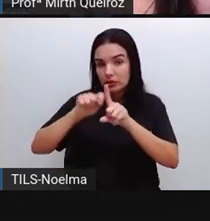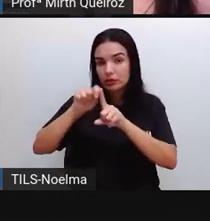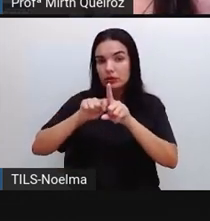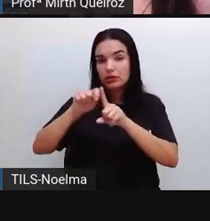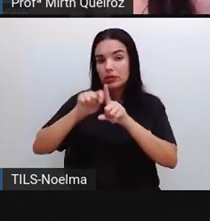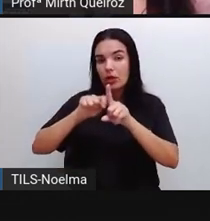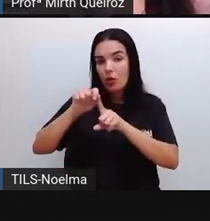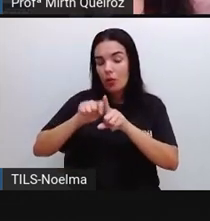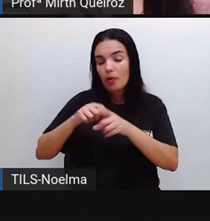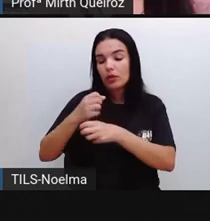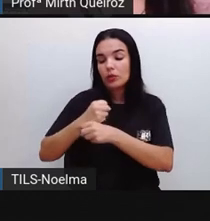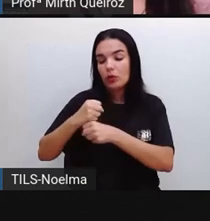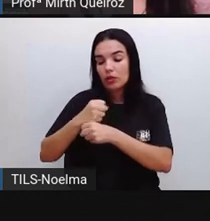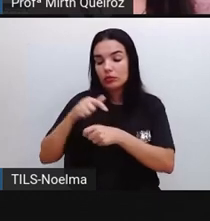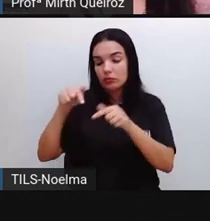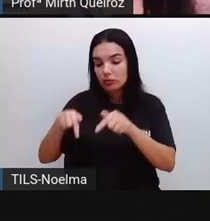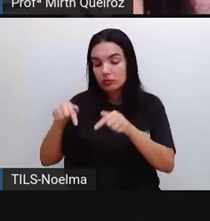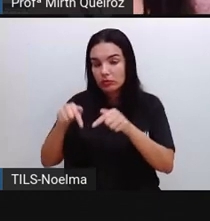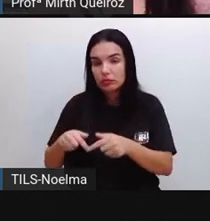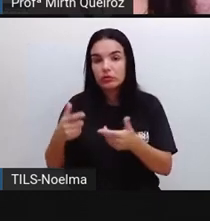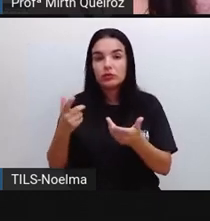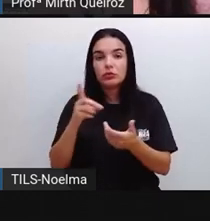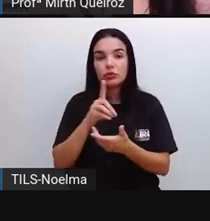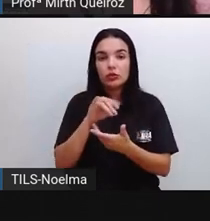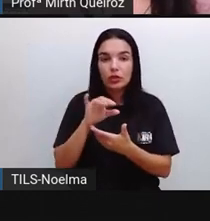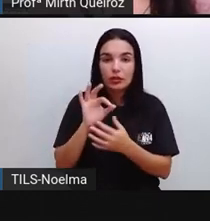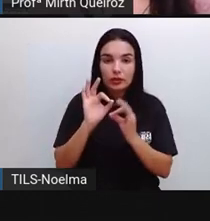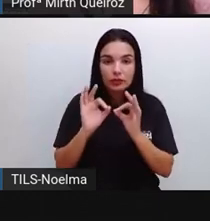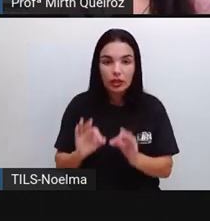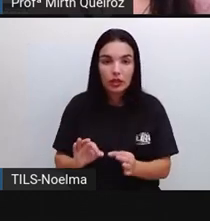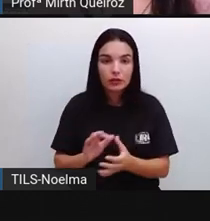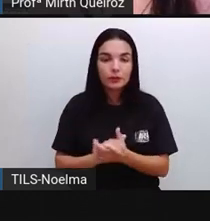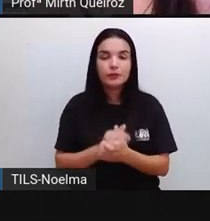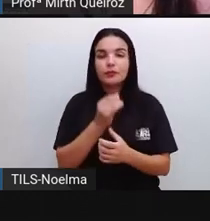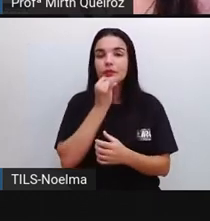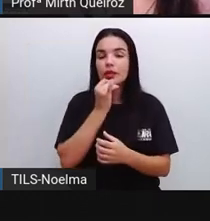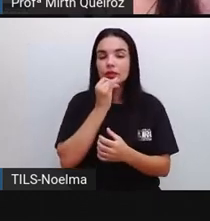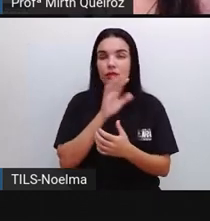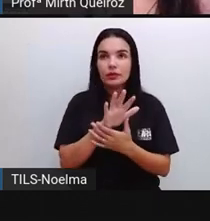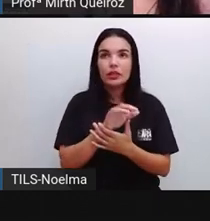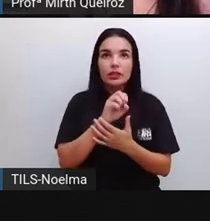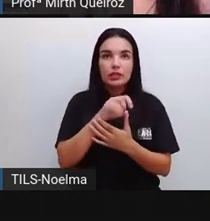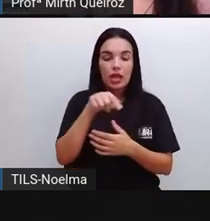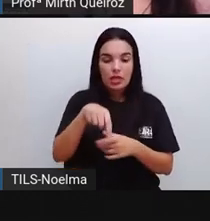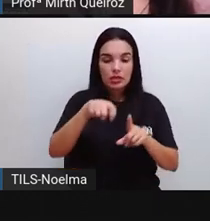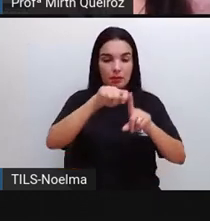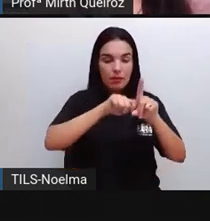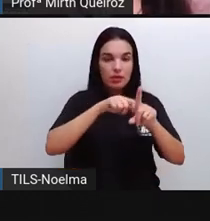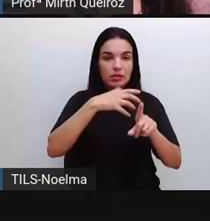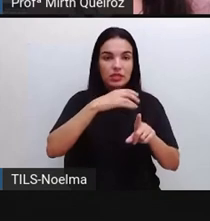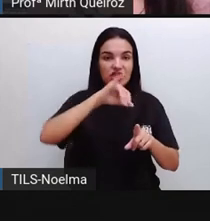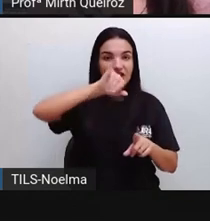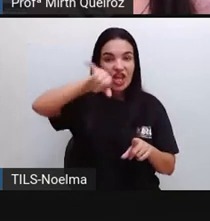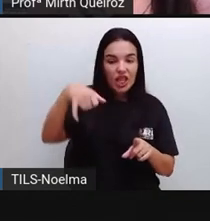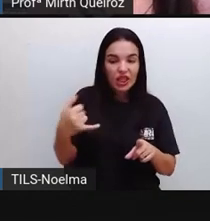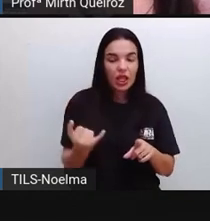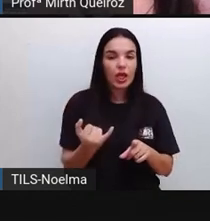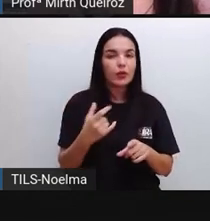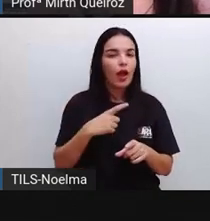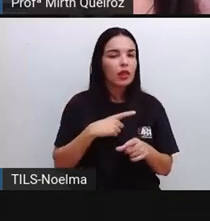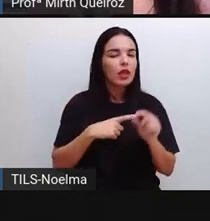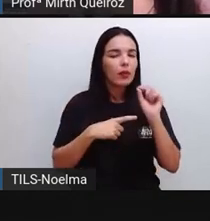nós vamos ter o mês e o ano da conta, certo? Então, por exemplo, se for a conta desse mês, mês de janeiro,